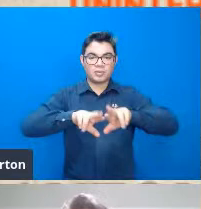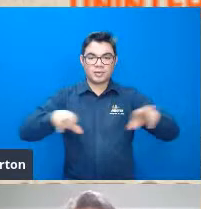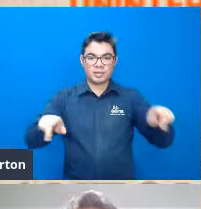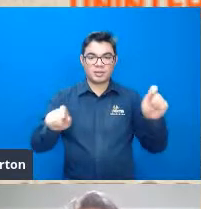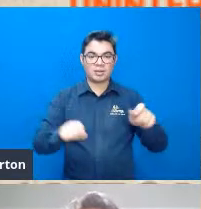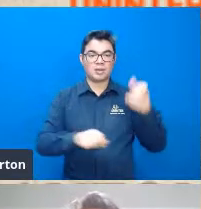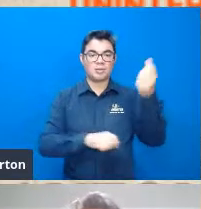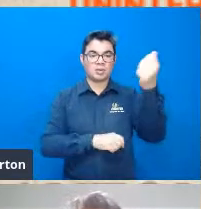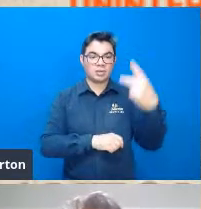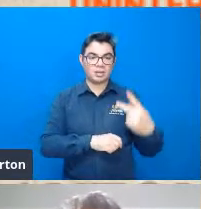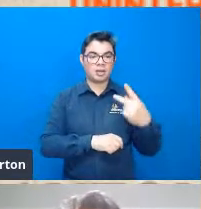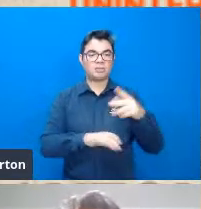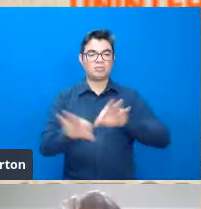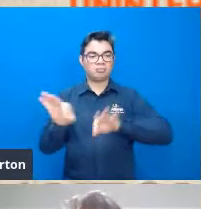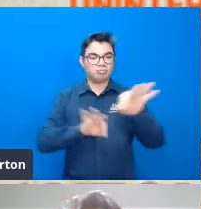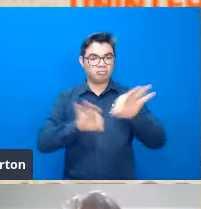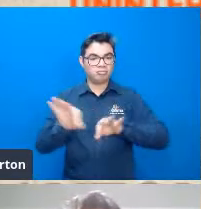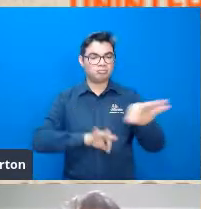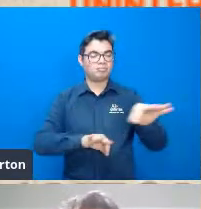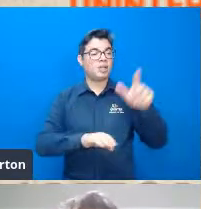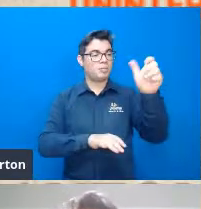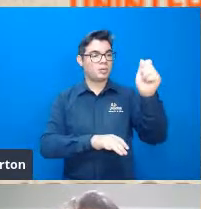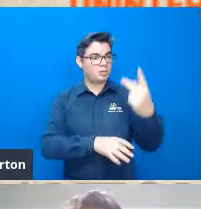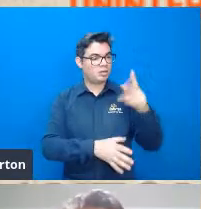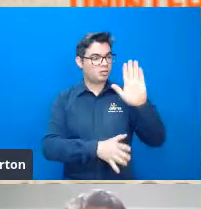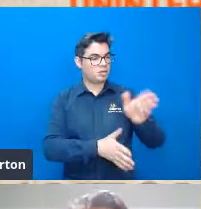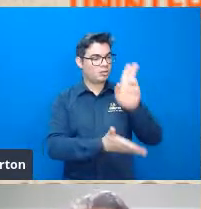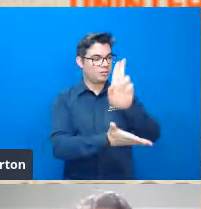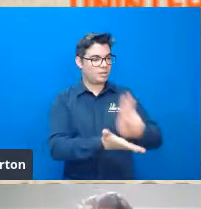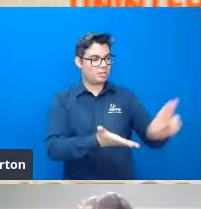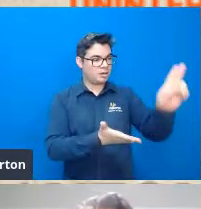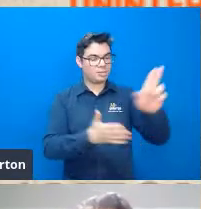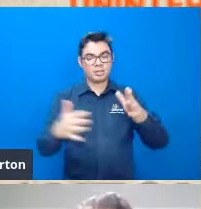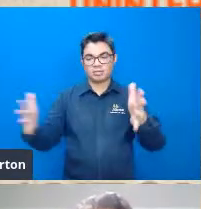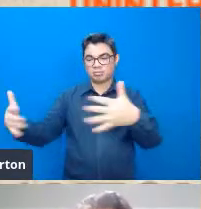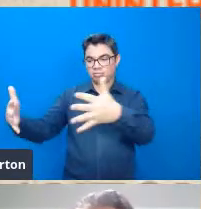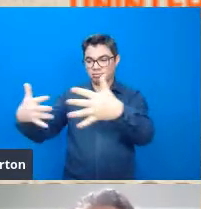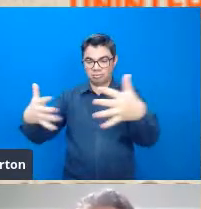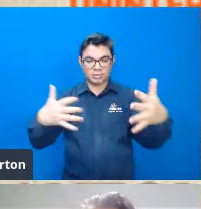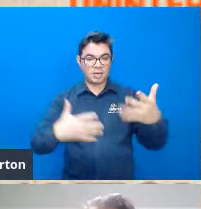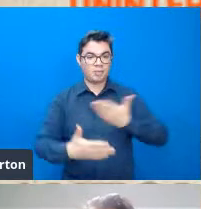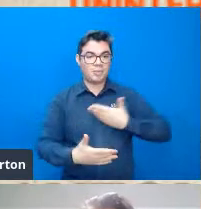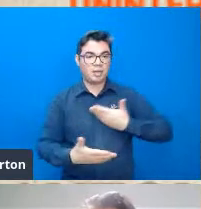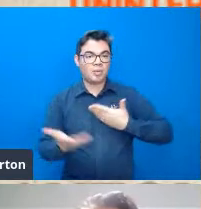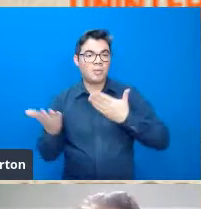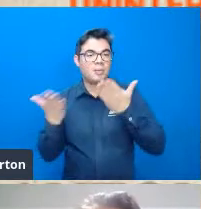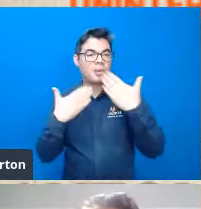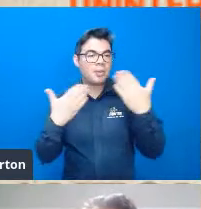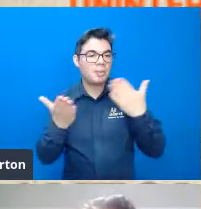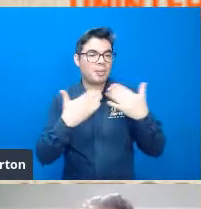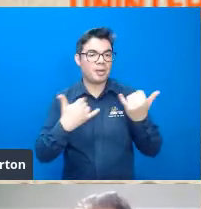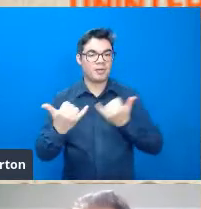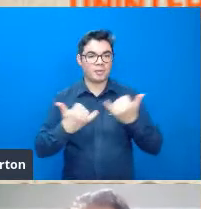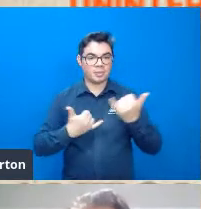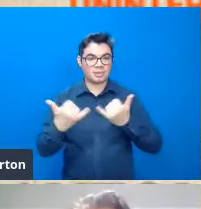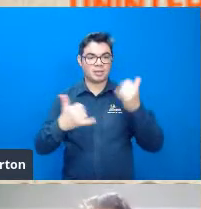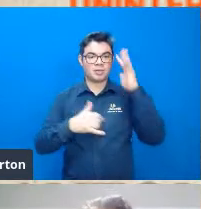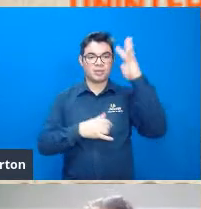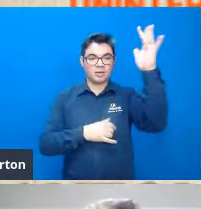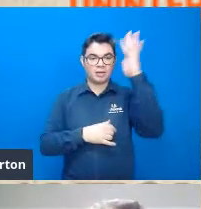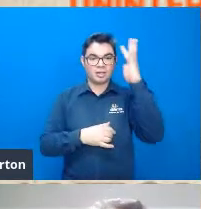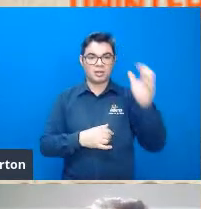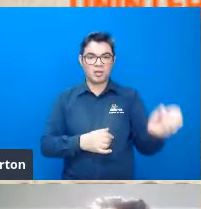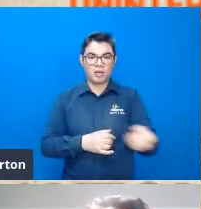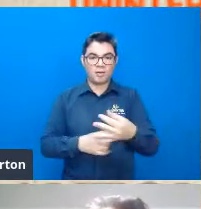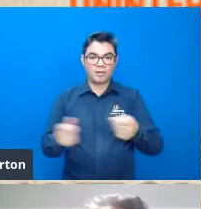aposentado da universidade e reunia seus amigos cientistas para trocar ideia trocar informações teorias novas